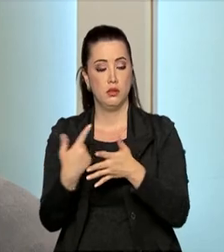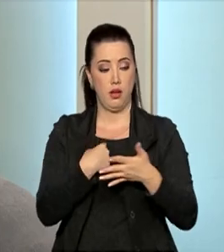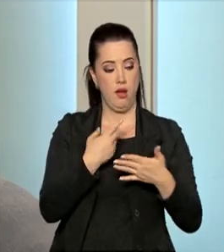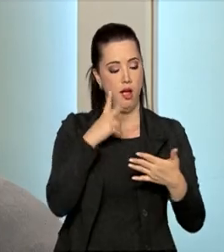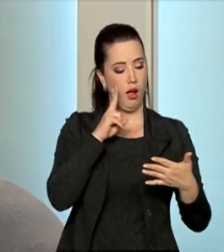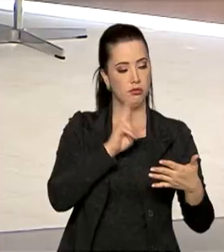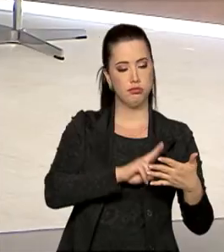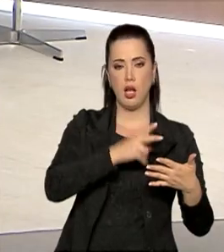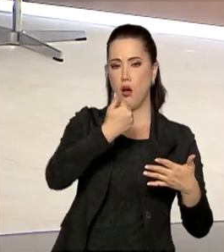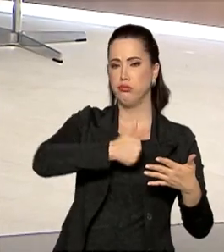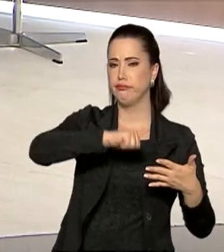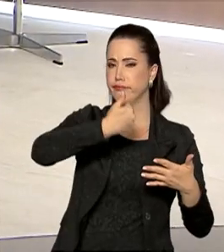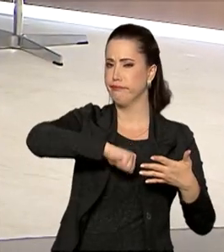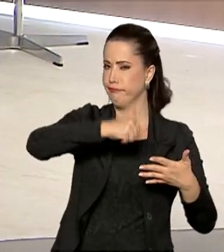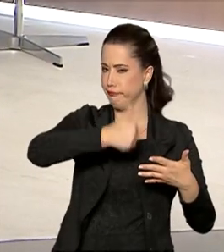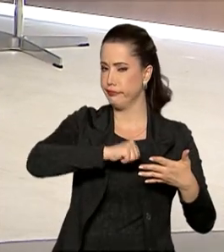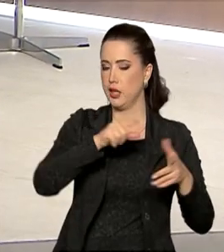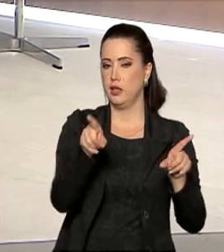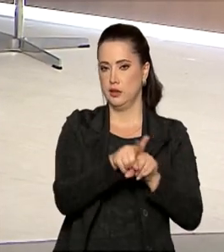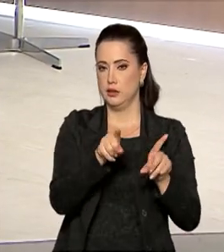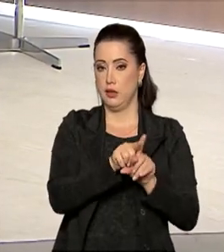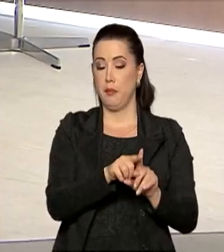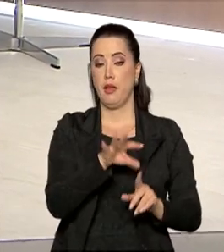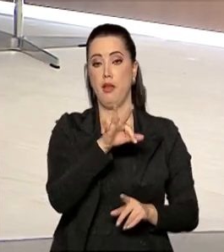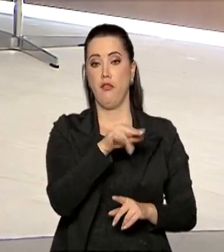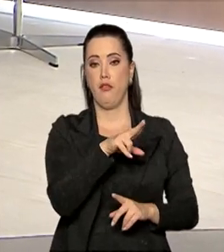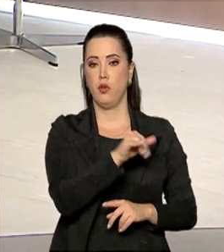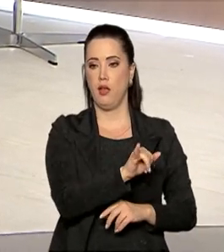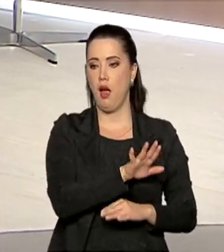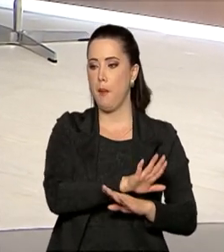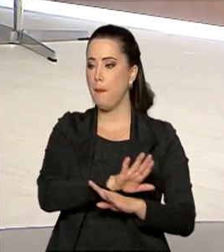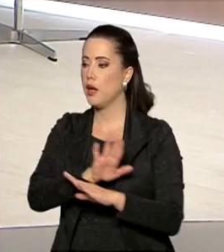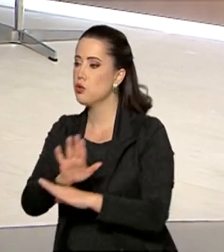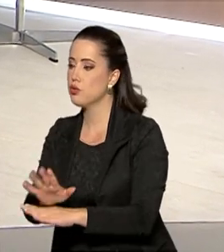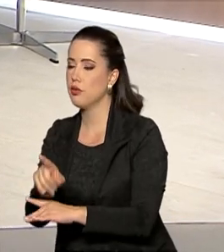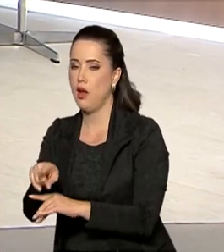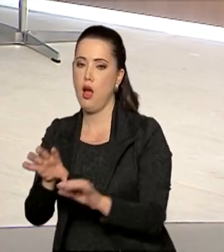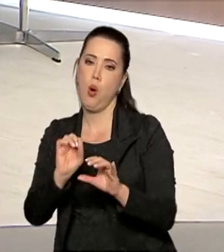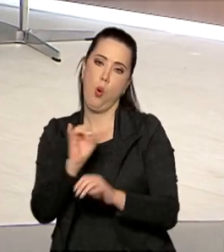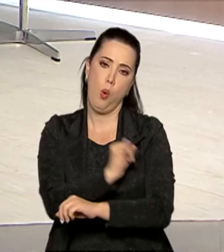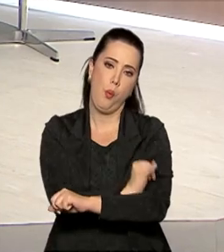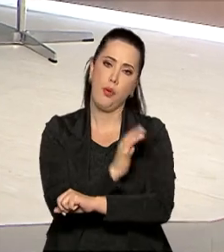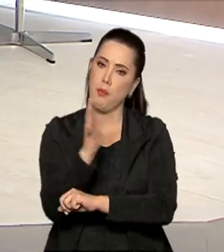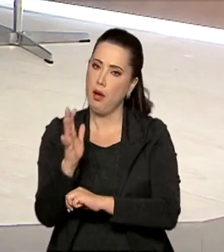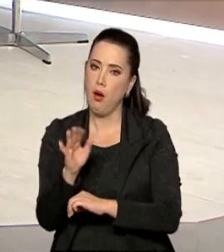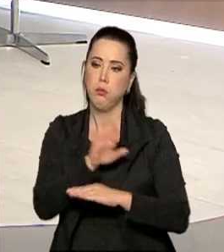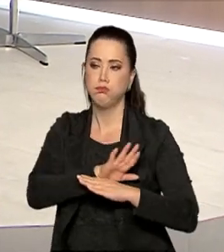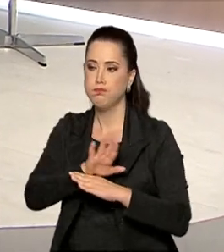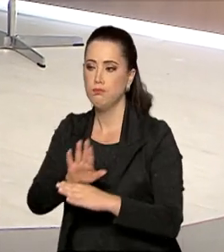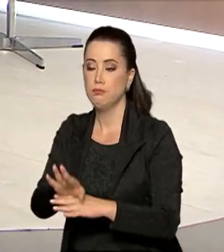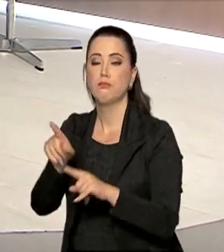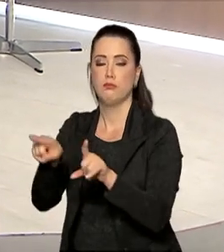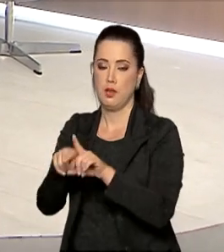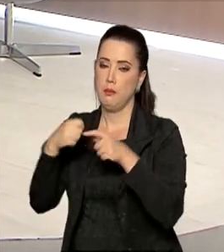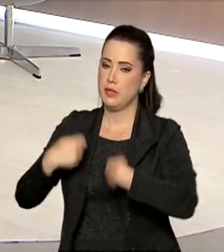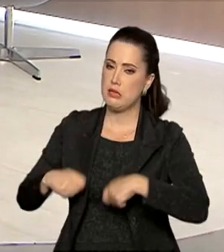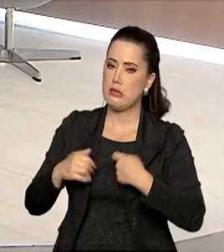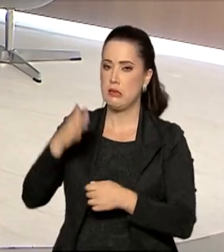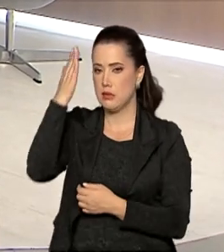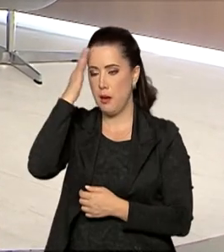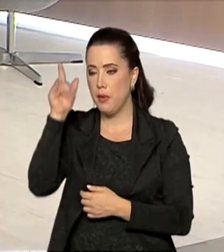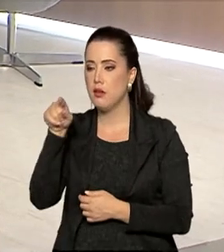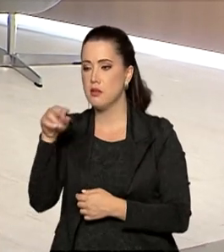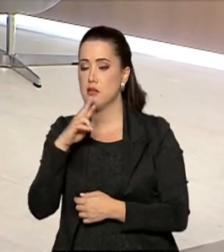licenciadora e também pela FUNAI na assistência das comunidades indígenas. E também trouxe algo